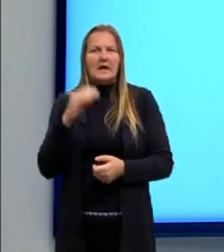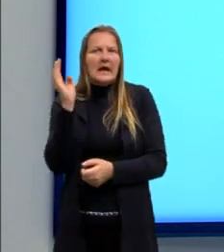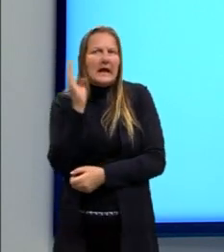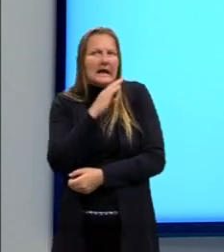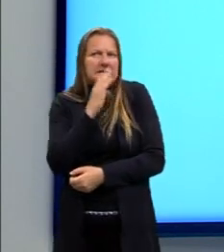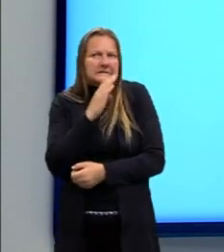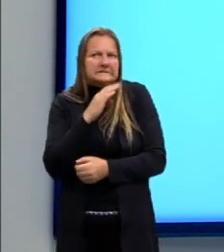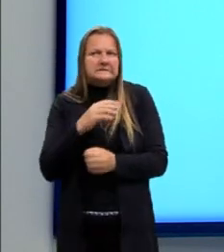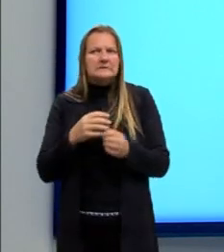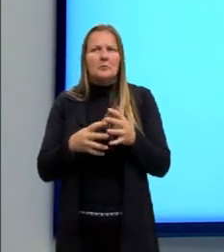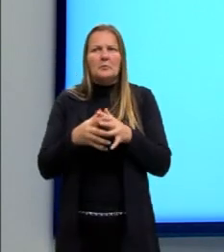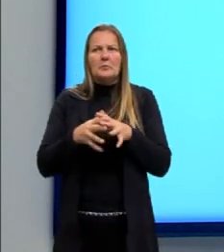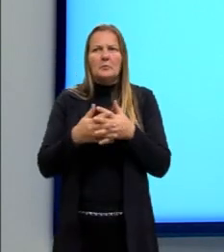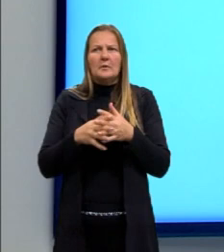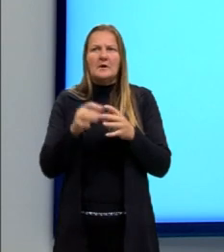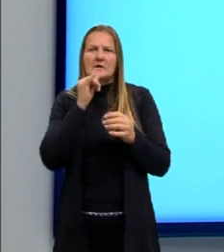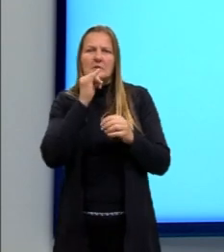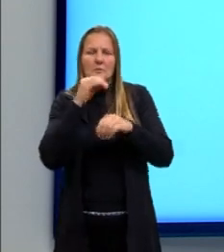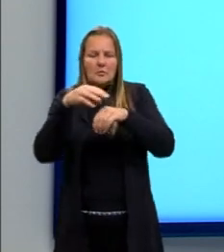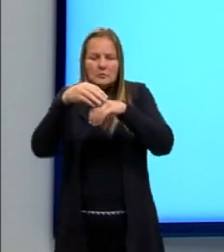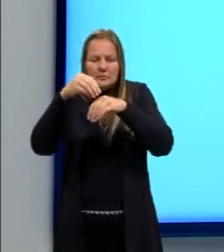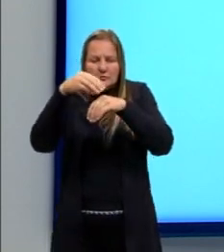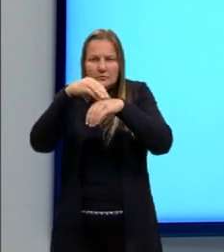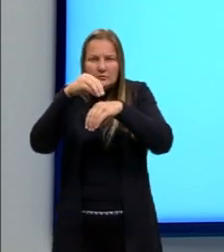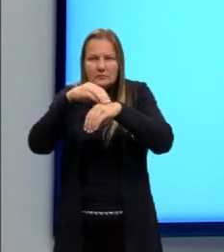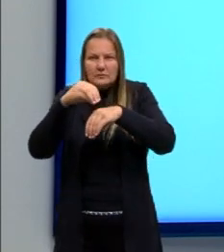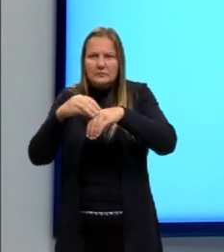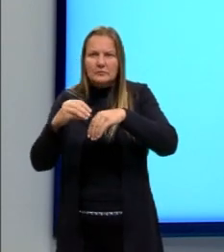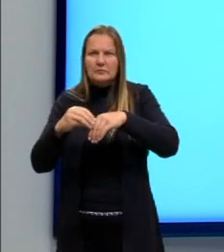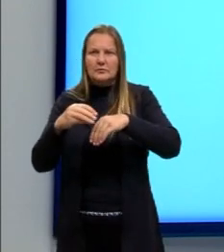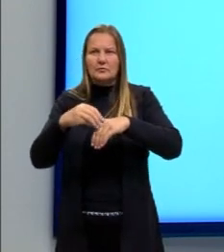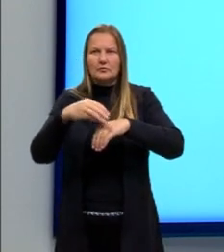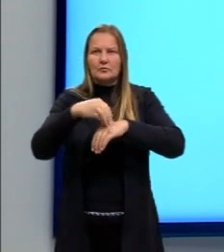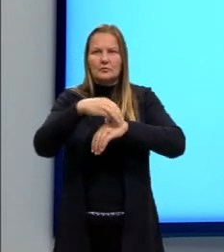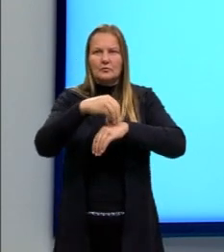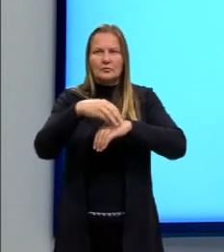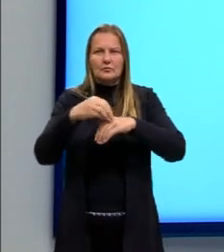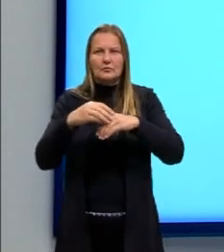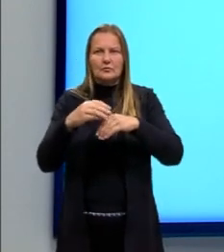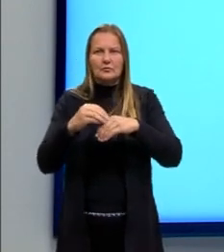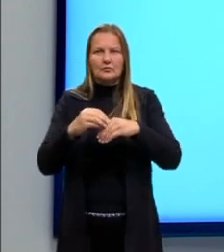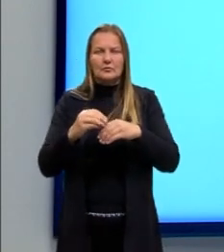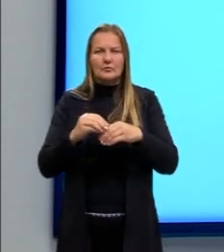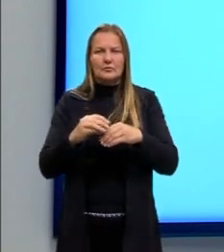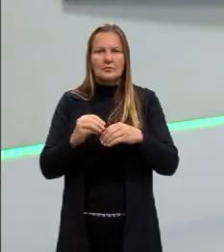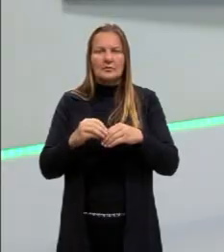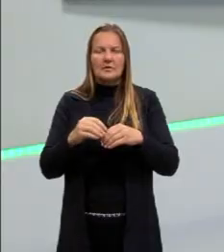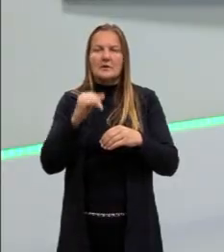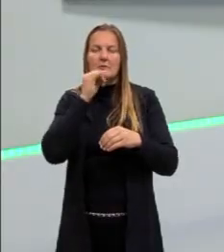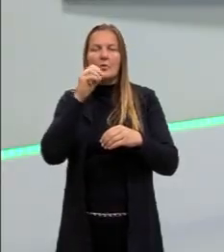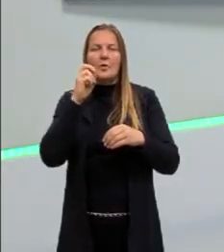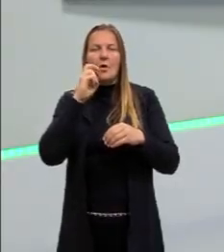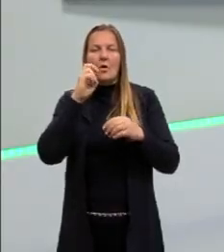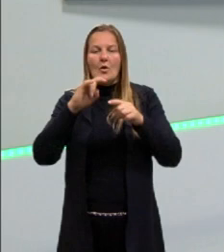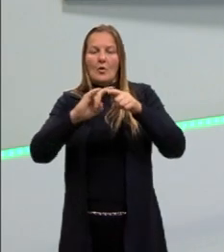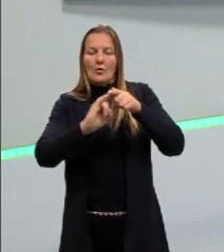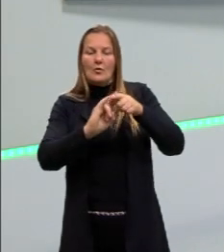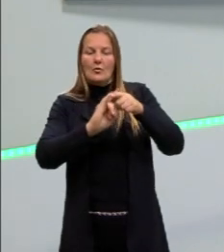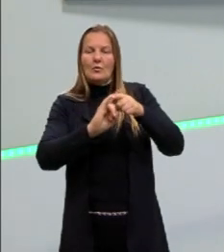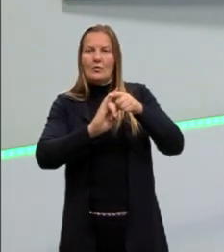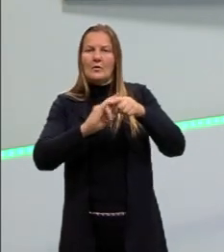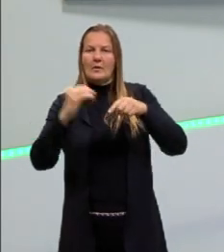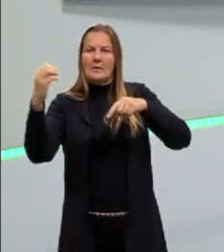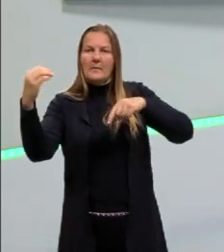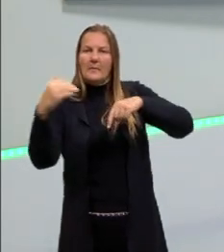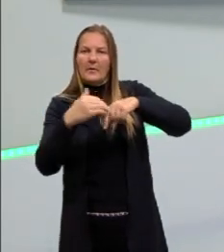confusa cobertura de pelos que vai então fazer com que amorteçam os ecos. Então é assim que as mariposas